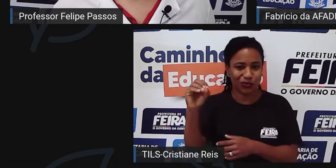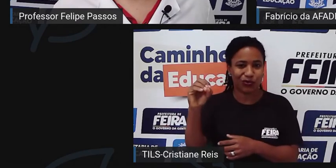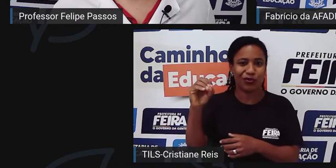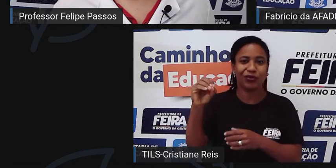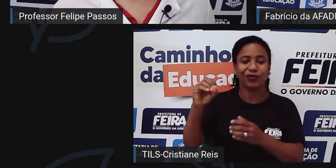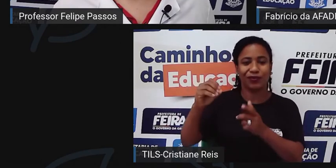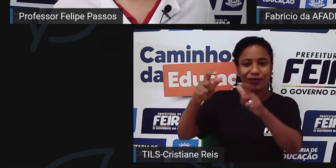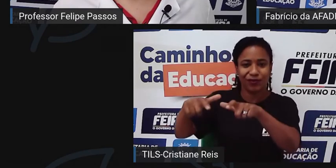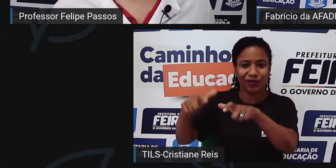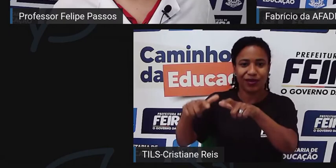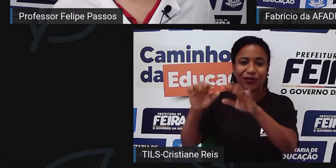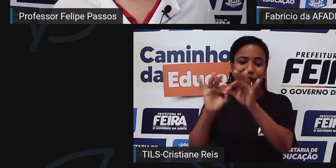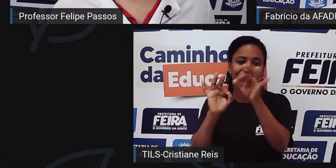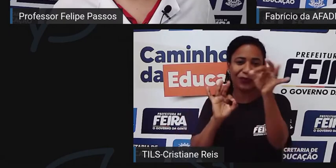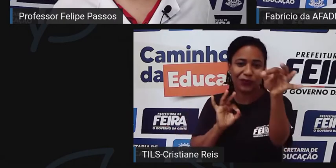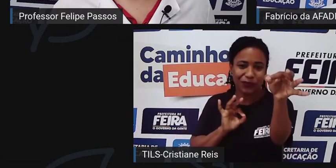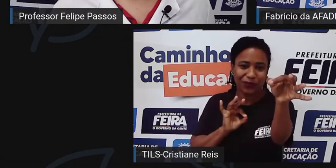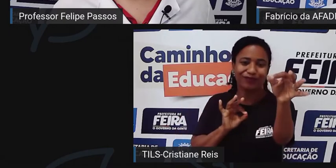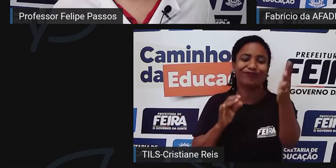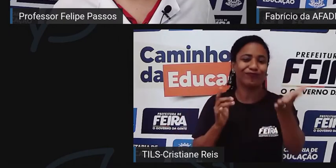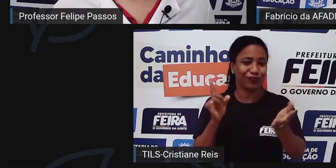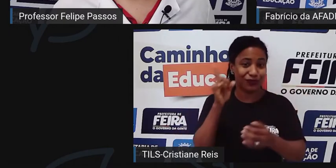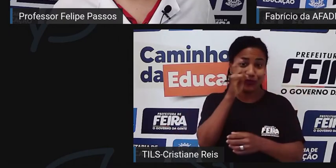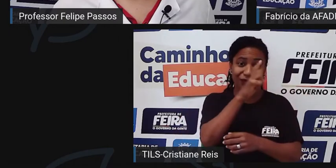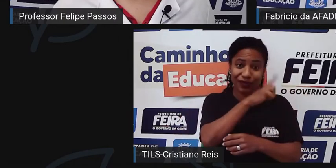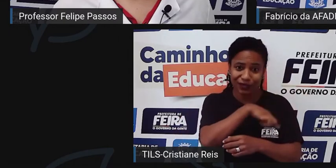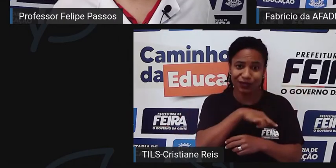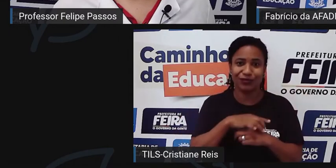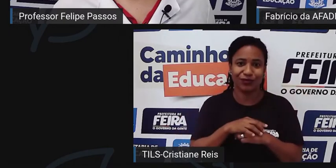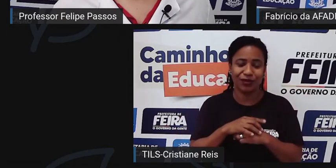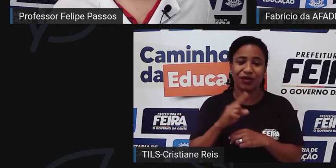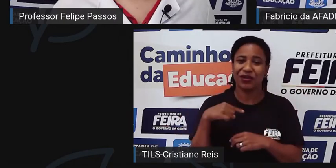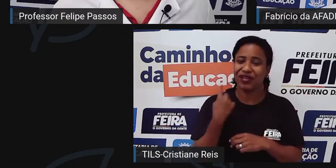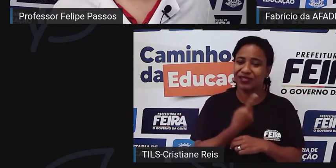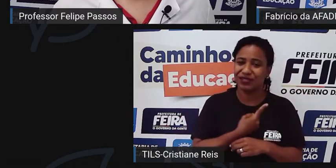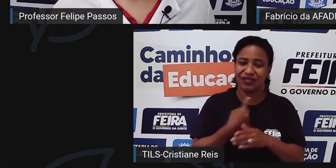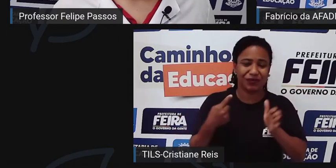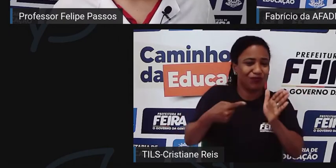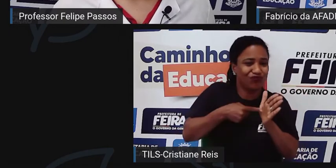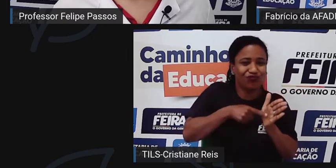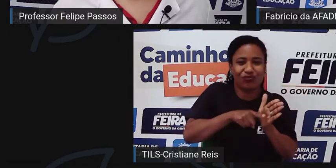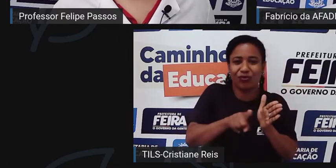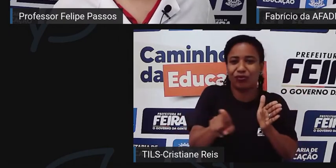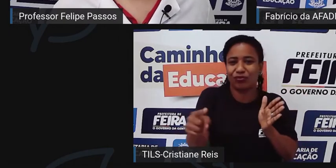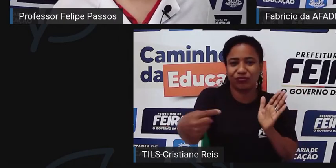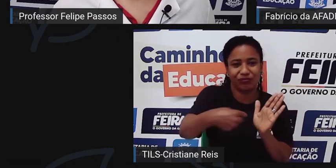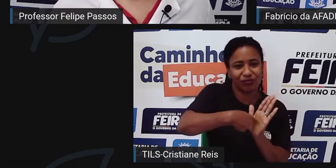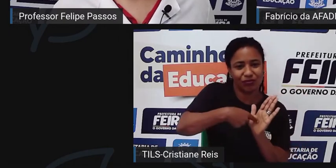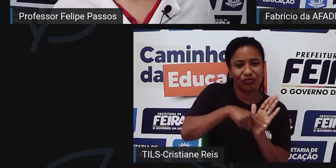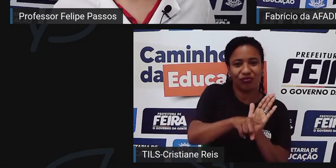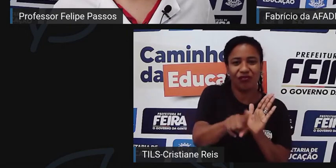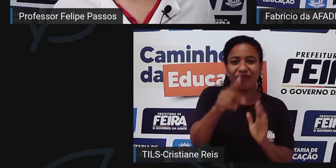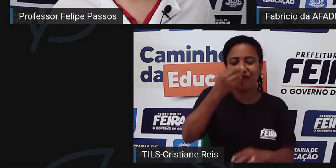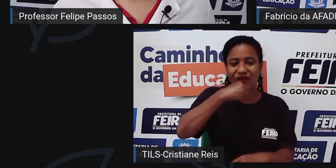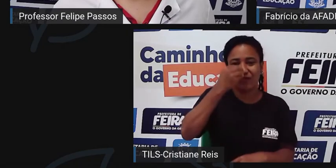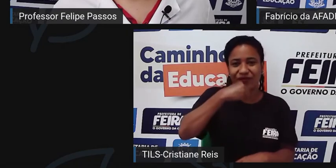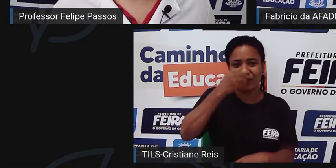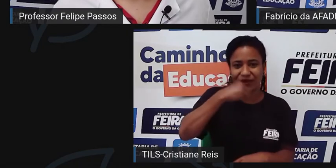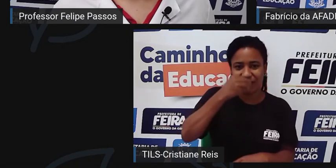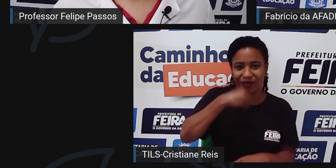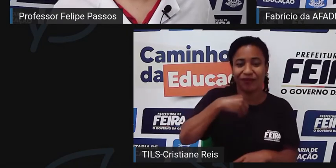doença fosiforme, a gente tem a imunidade baixa. Então, assim, a gente pega outras